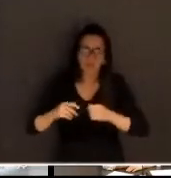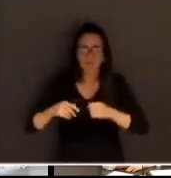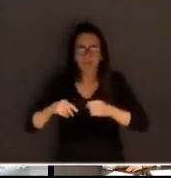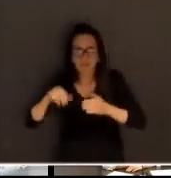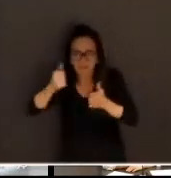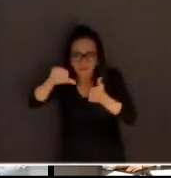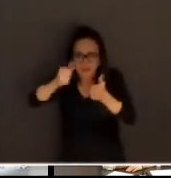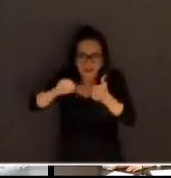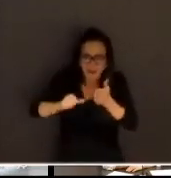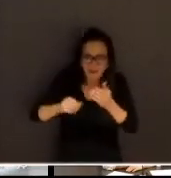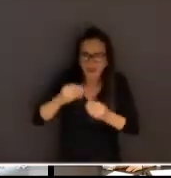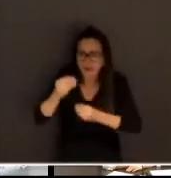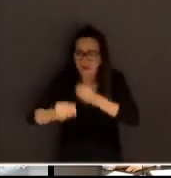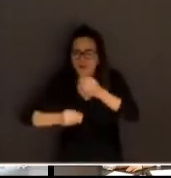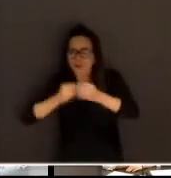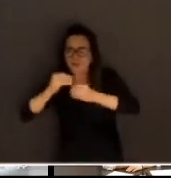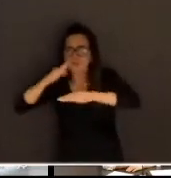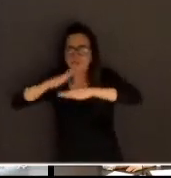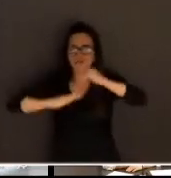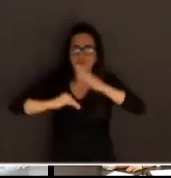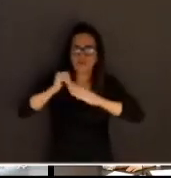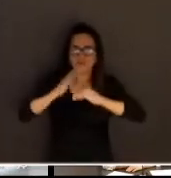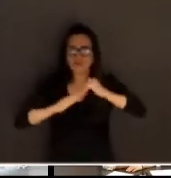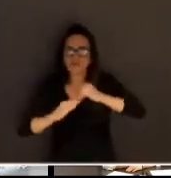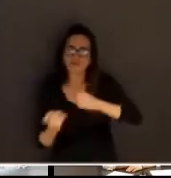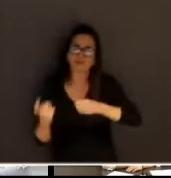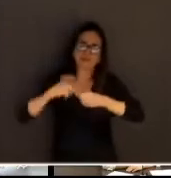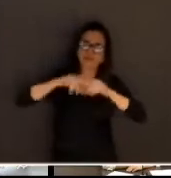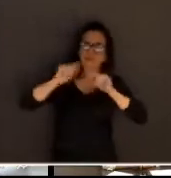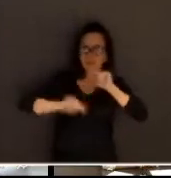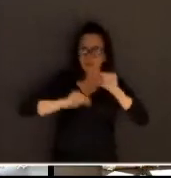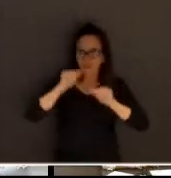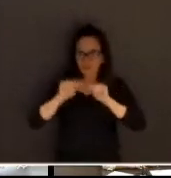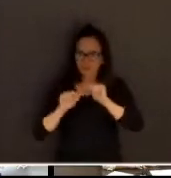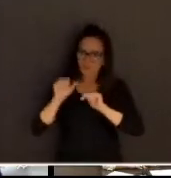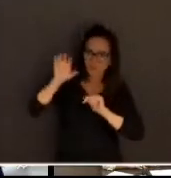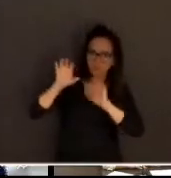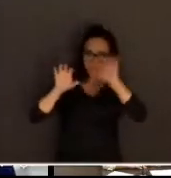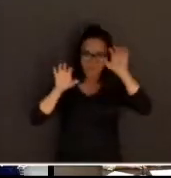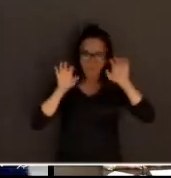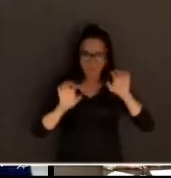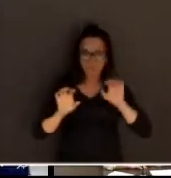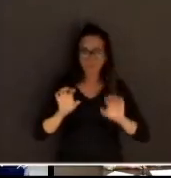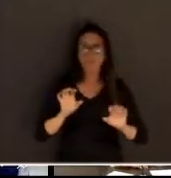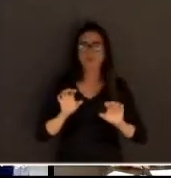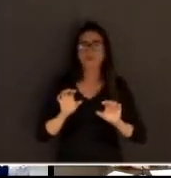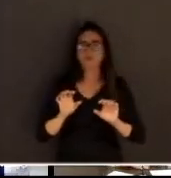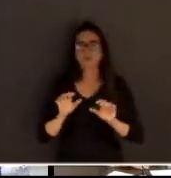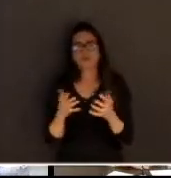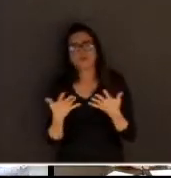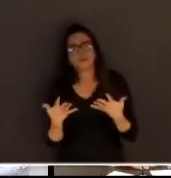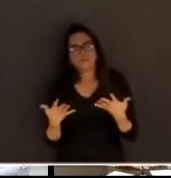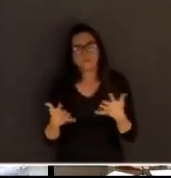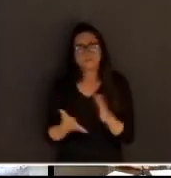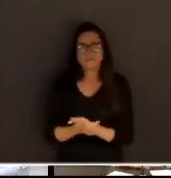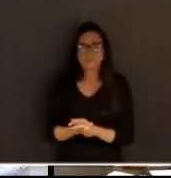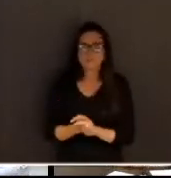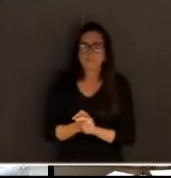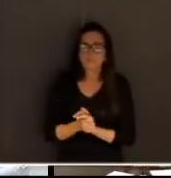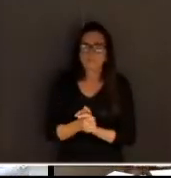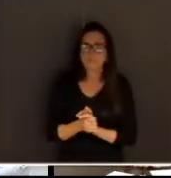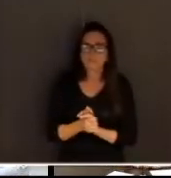reavaliar nosso retorno ao trabalho, aos plenários. E, inclusive, espero, e esse o objetivo maior dessa